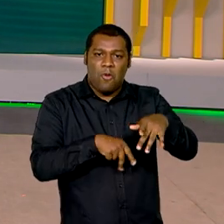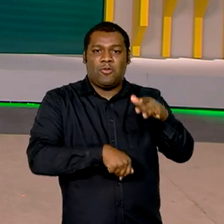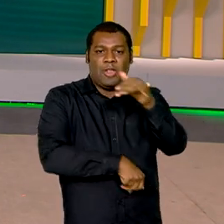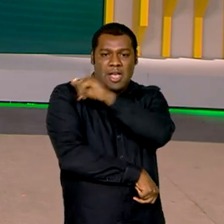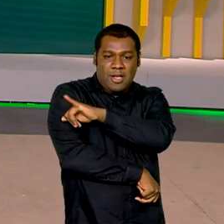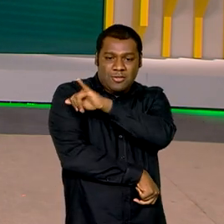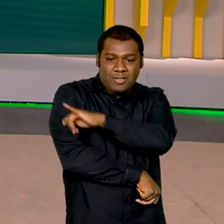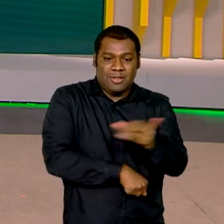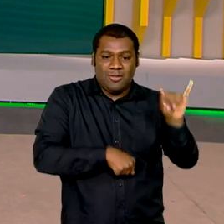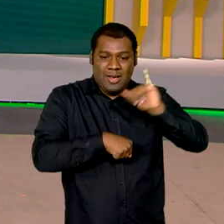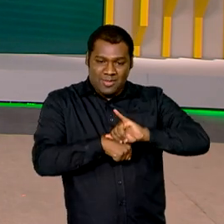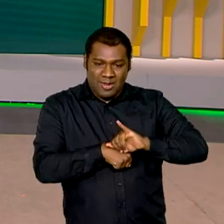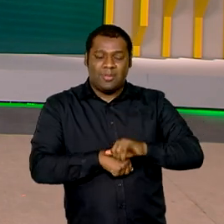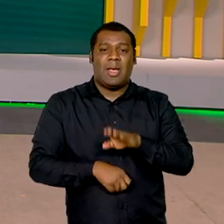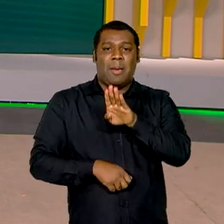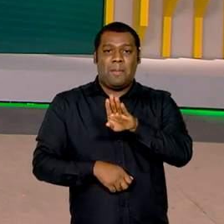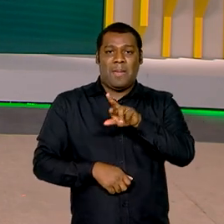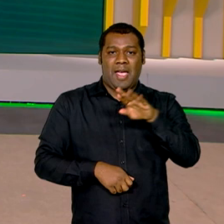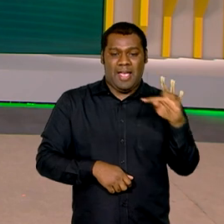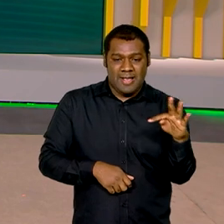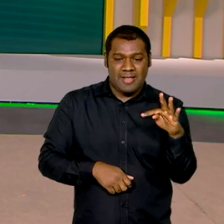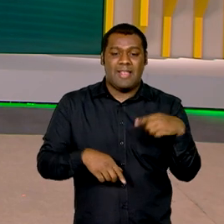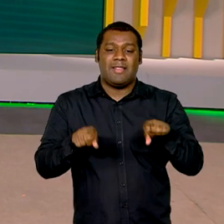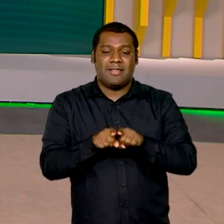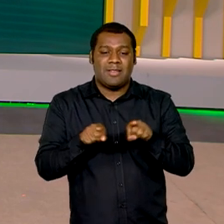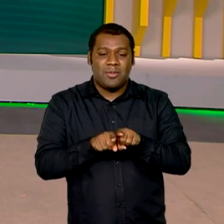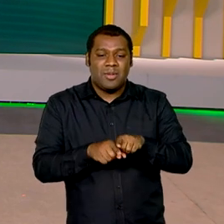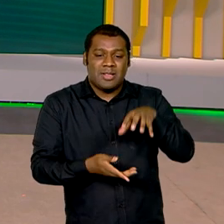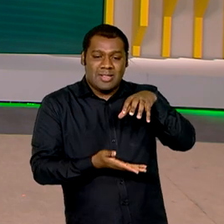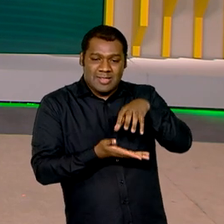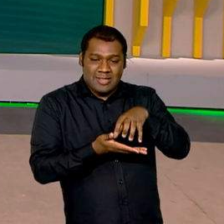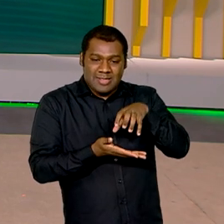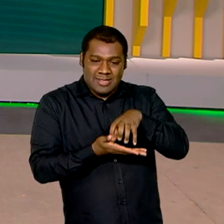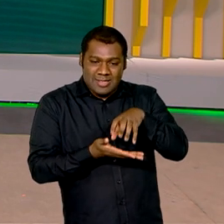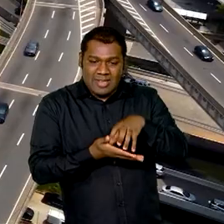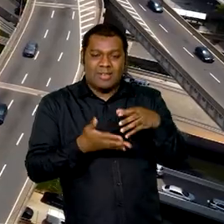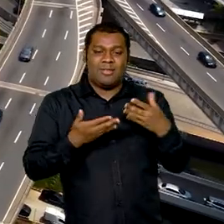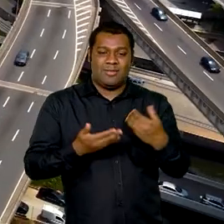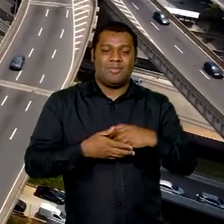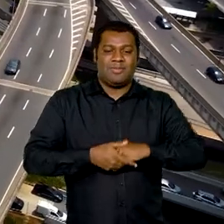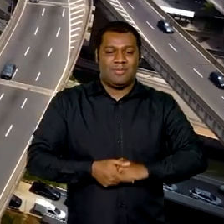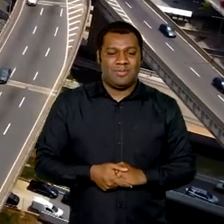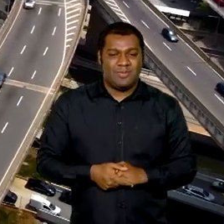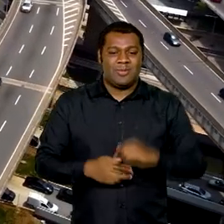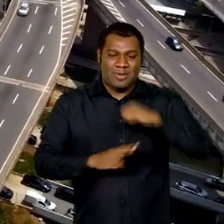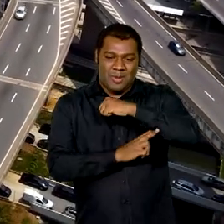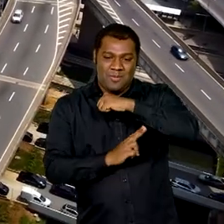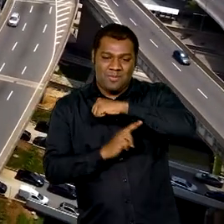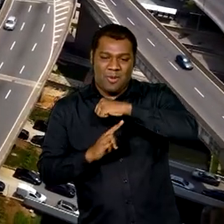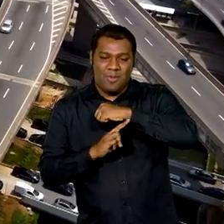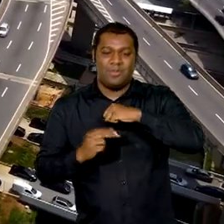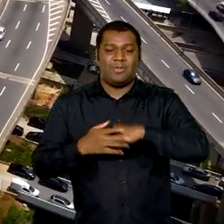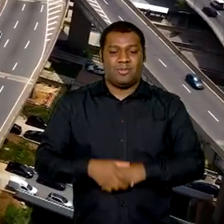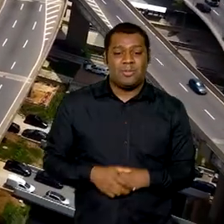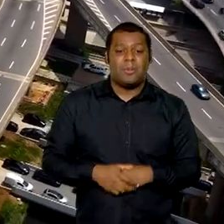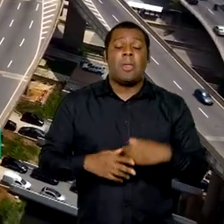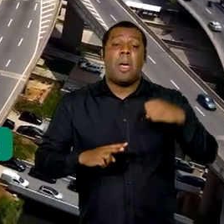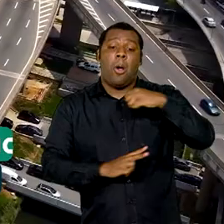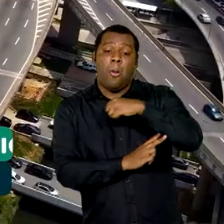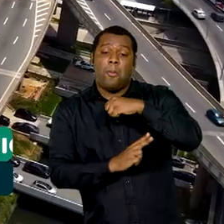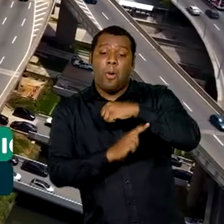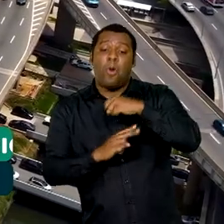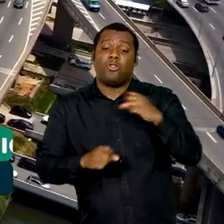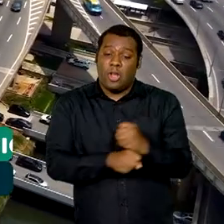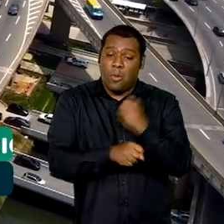BRT da Avenida Brasil e o Terminal de Integração Gentileza. A obra foi idealizada para os Jogos